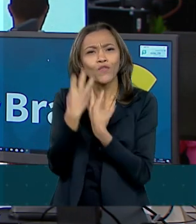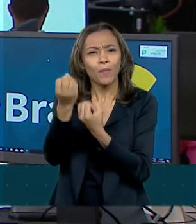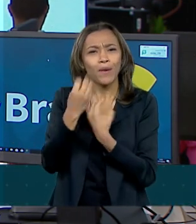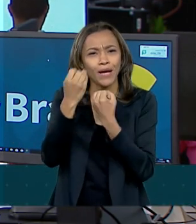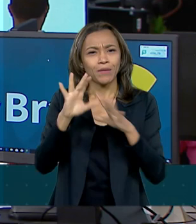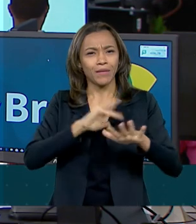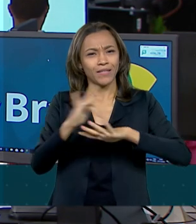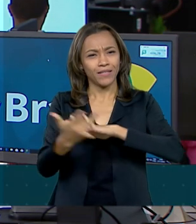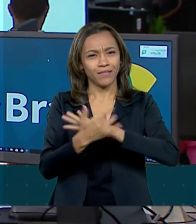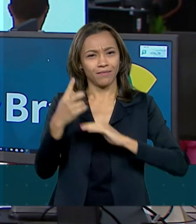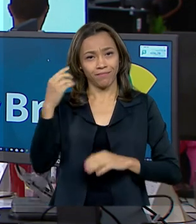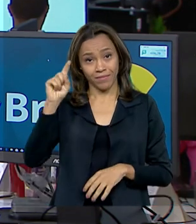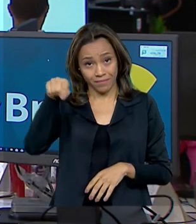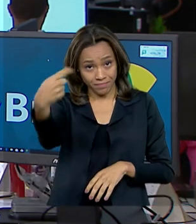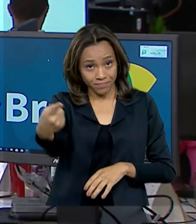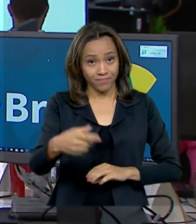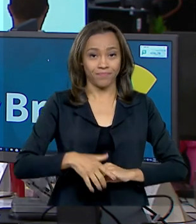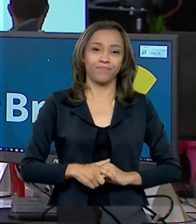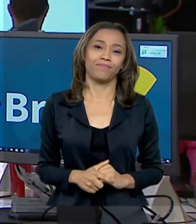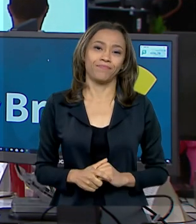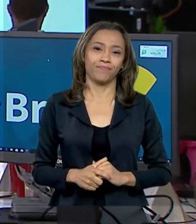sociais. Até a próxima edição.